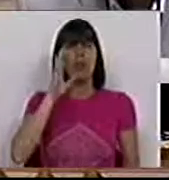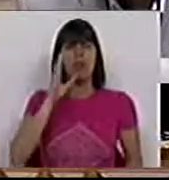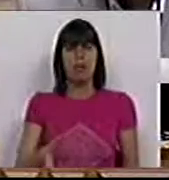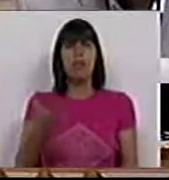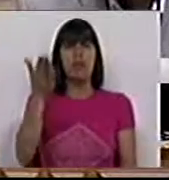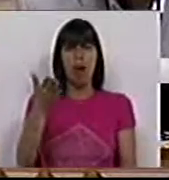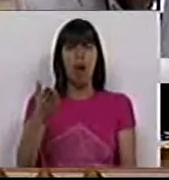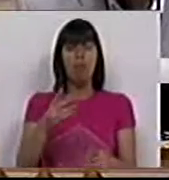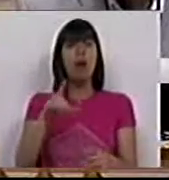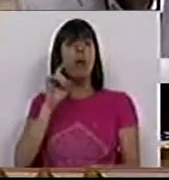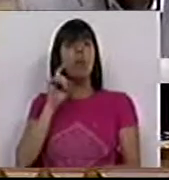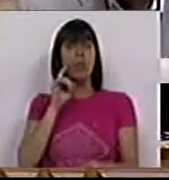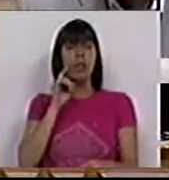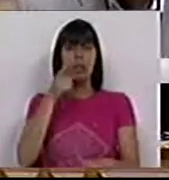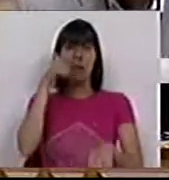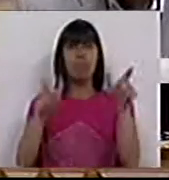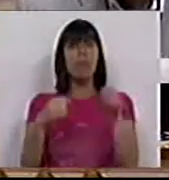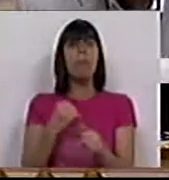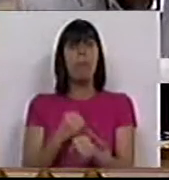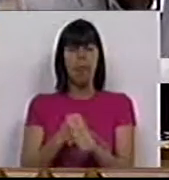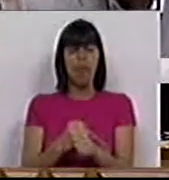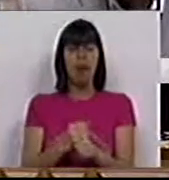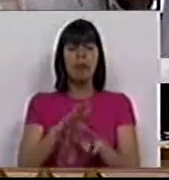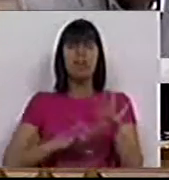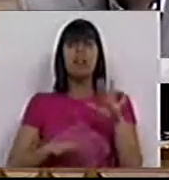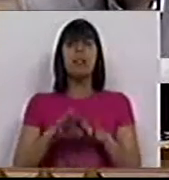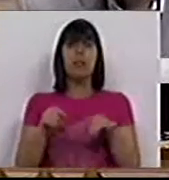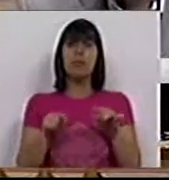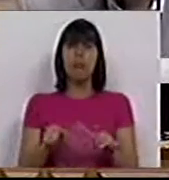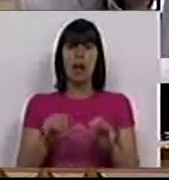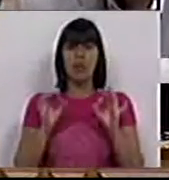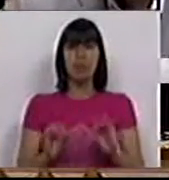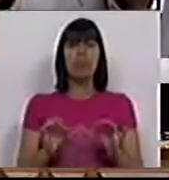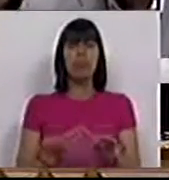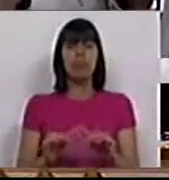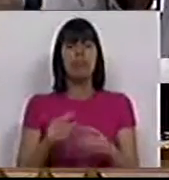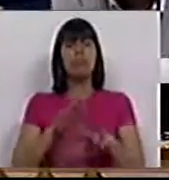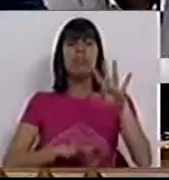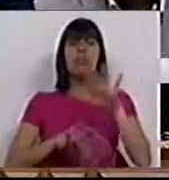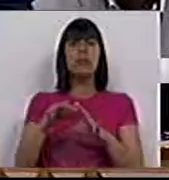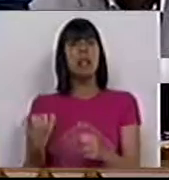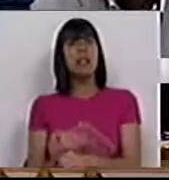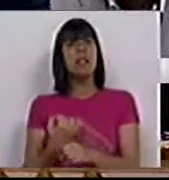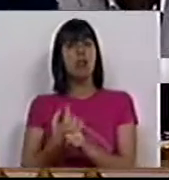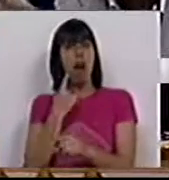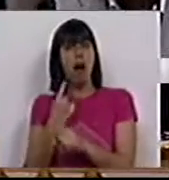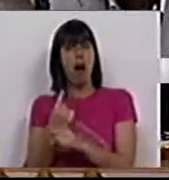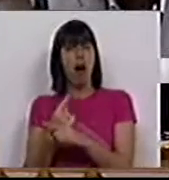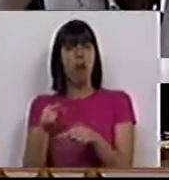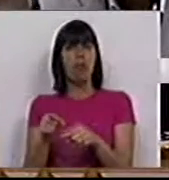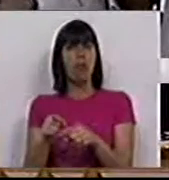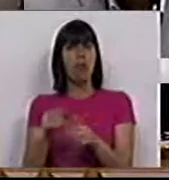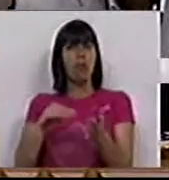sabe bem que a proteção dos trabalhadores se faz exatamente pelo exercício dessa